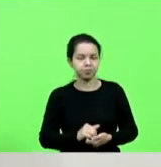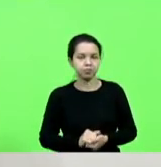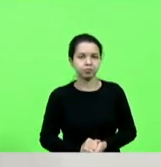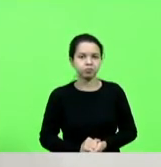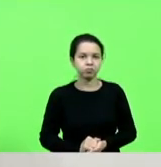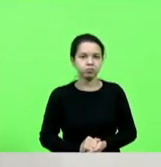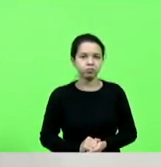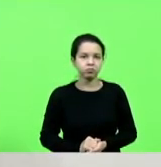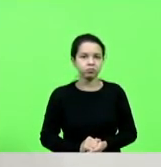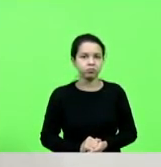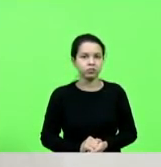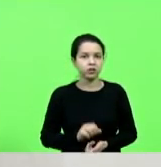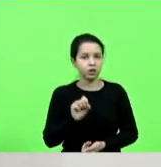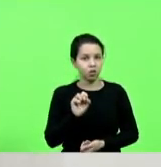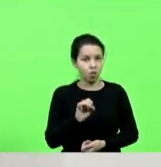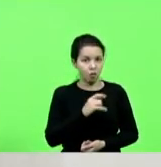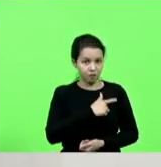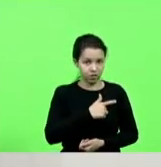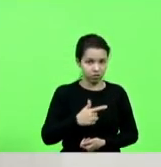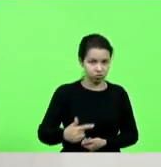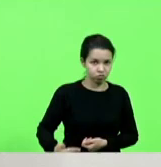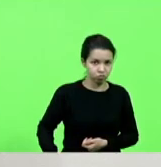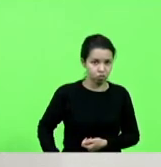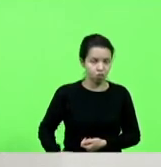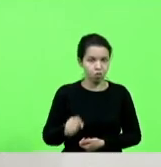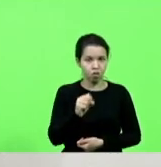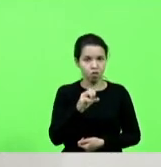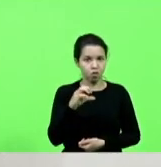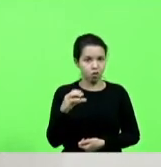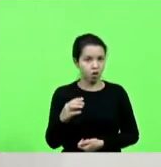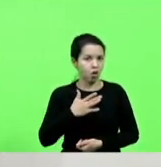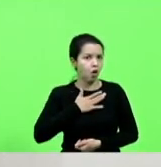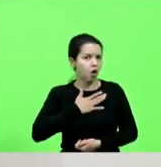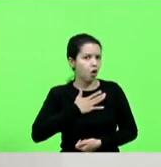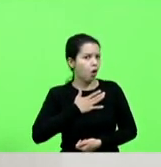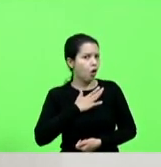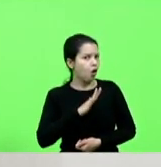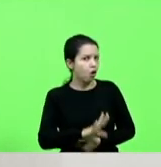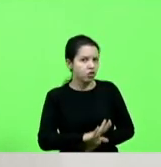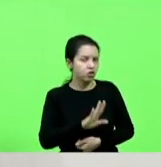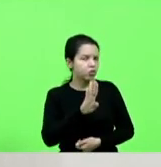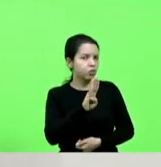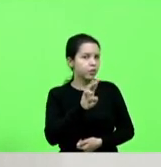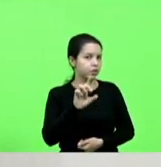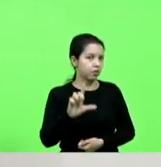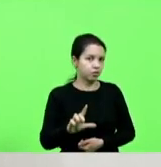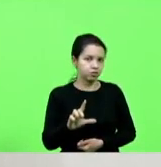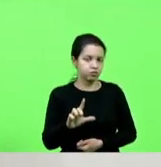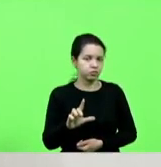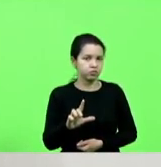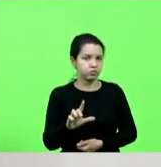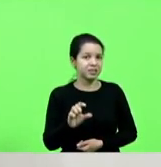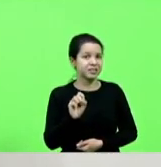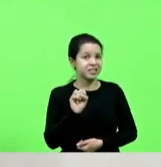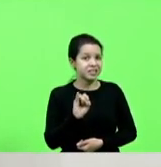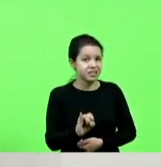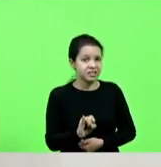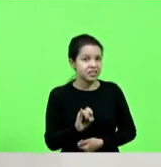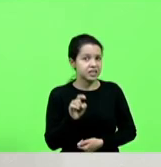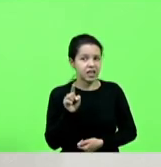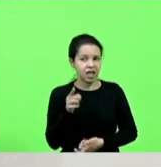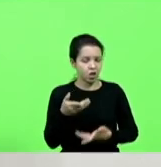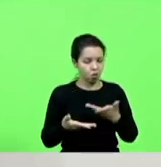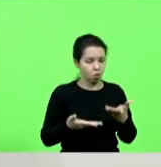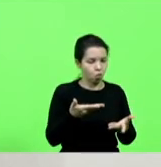se o governador de Santa Catarina não gosta de Blumenau se ele não trata bem